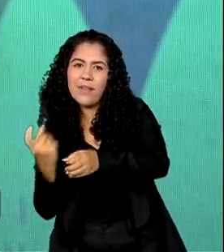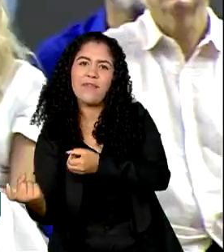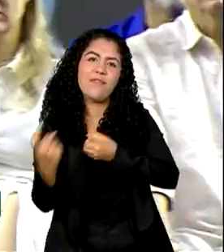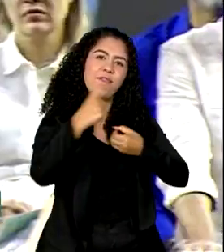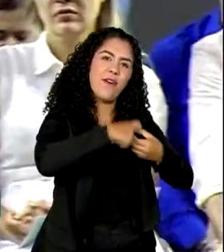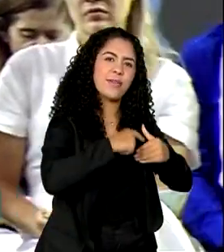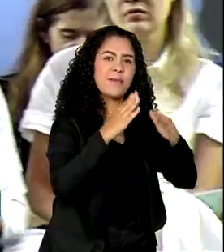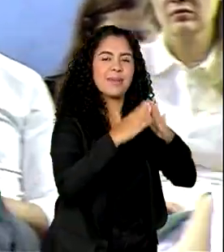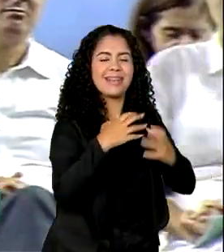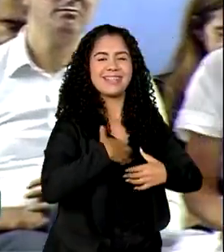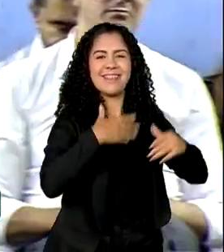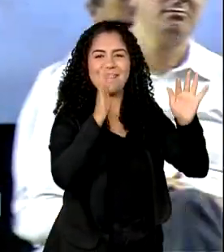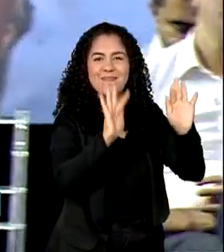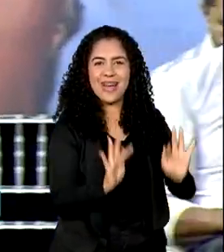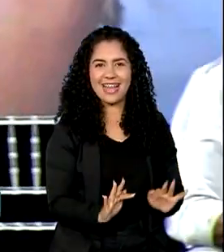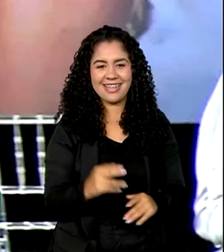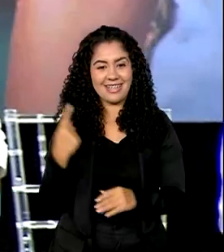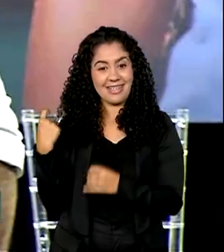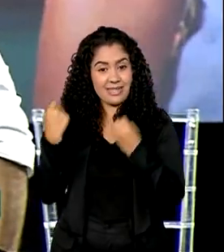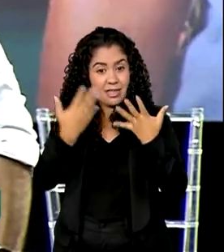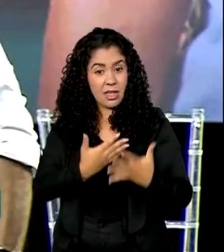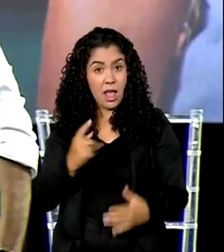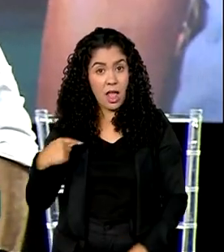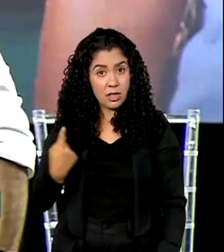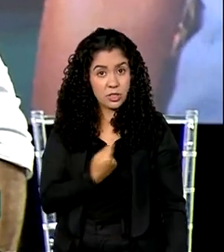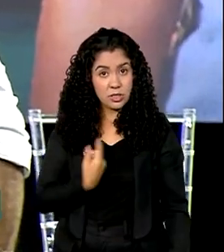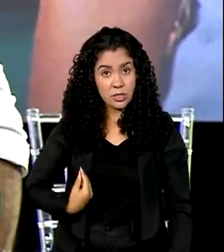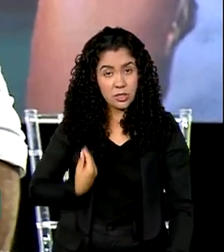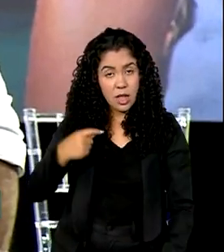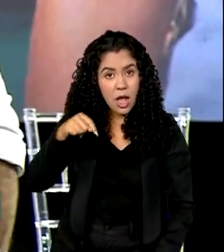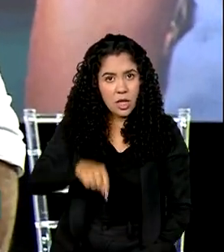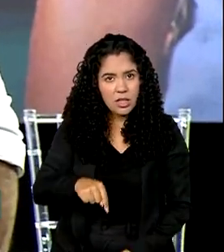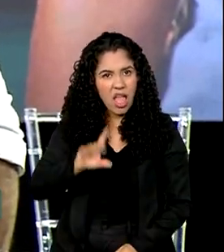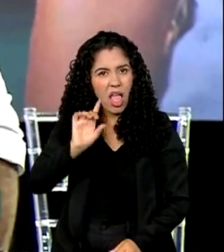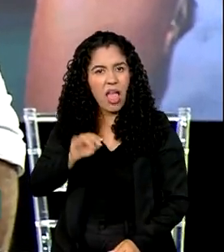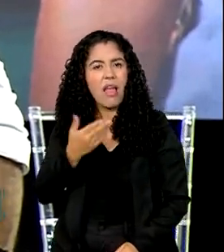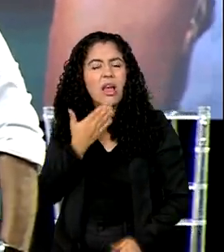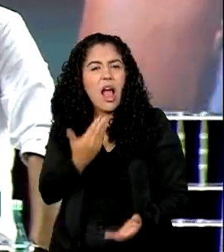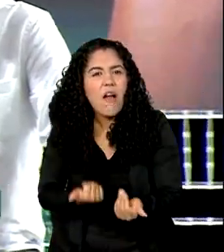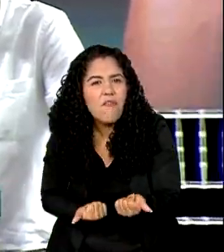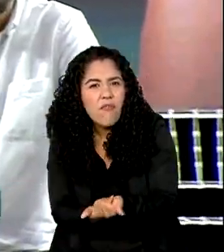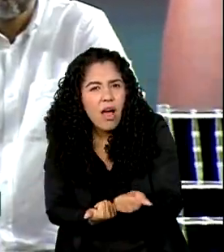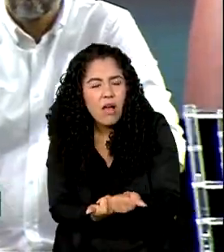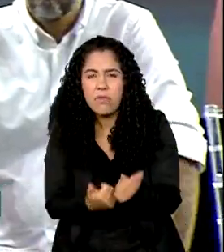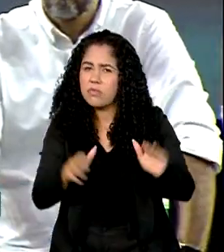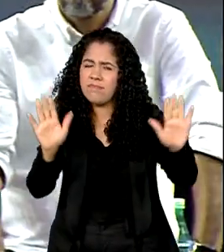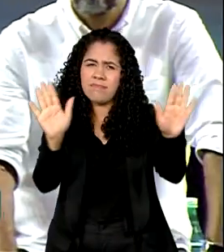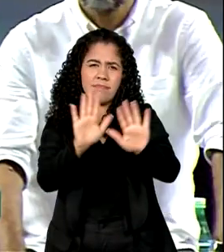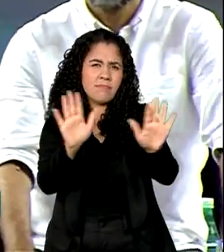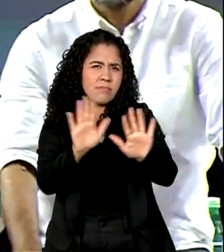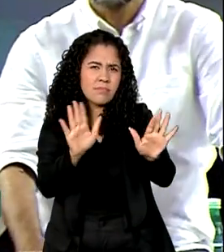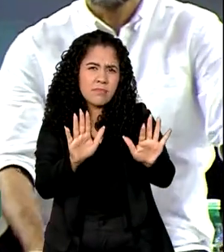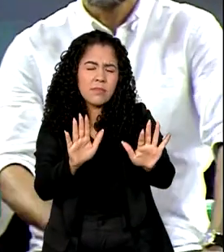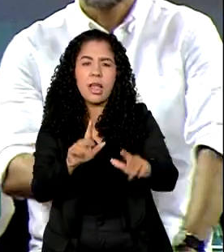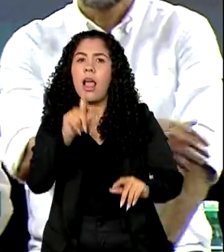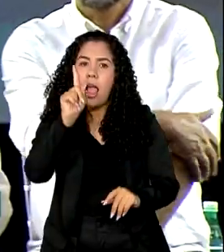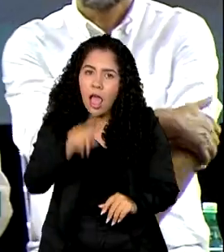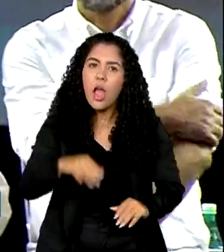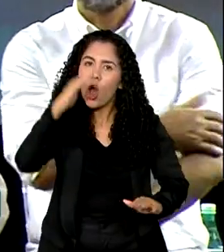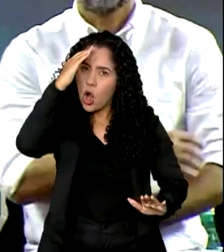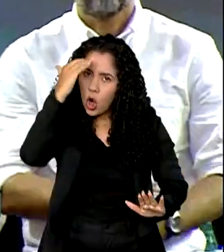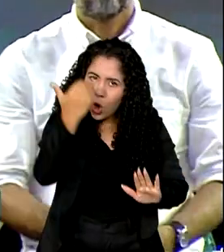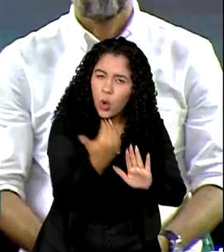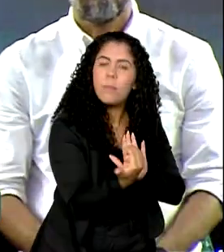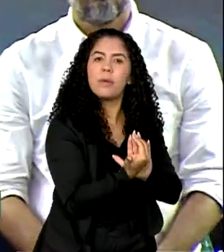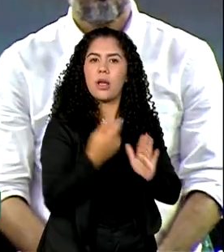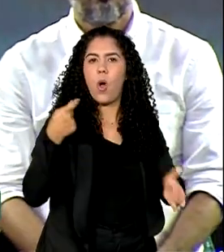retornar. O que nós estamos fazendo aqui não é nenhum favor, o que nós estamos fazendo é cumprido com